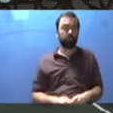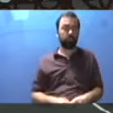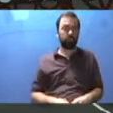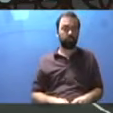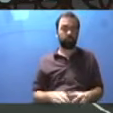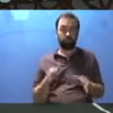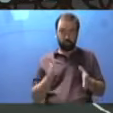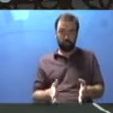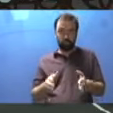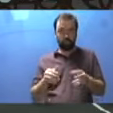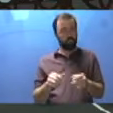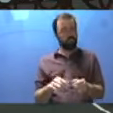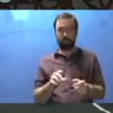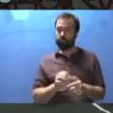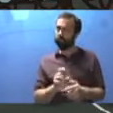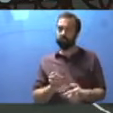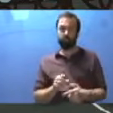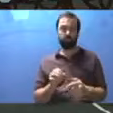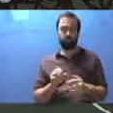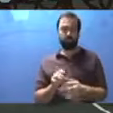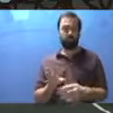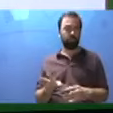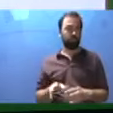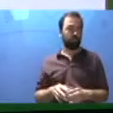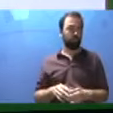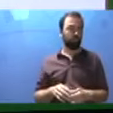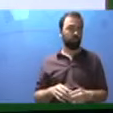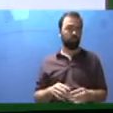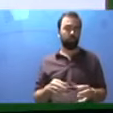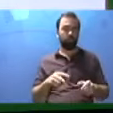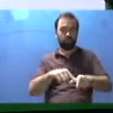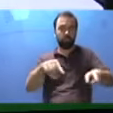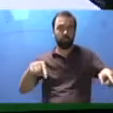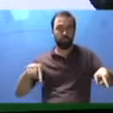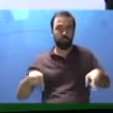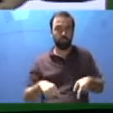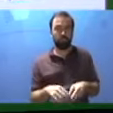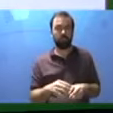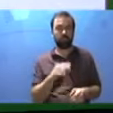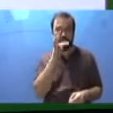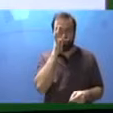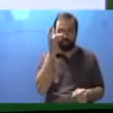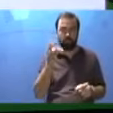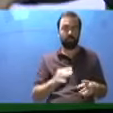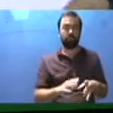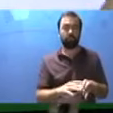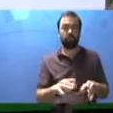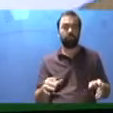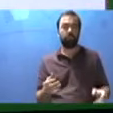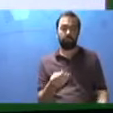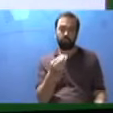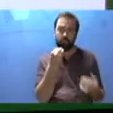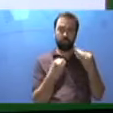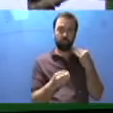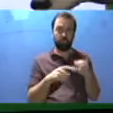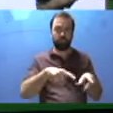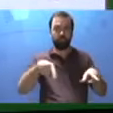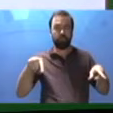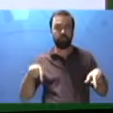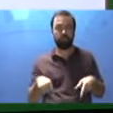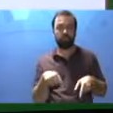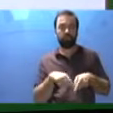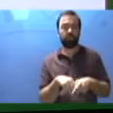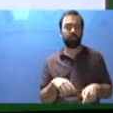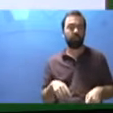fixos? Por que fixos? Está ali. Não sai daquele lugar. As salas, os jardins, cantina,